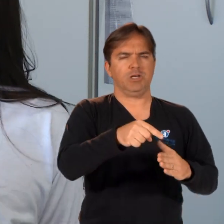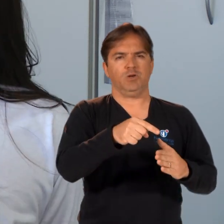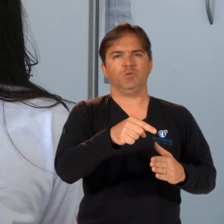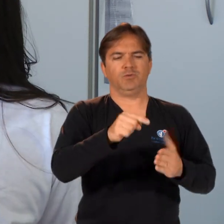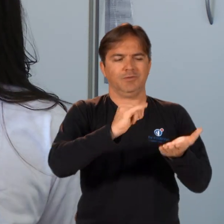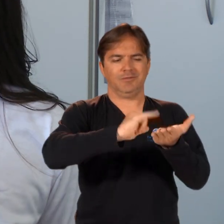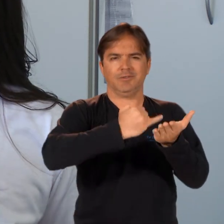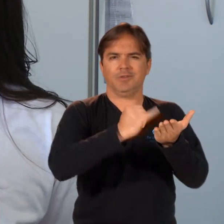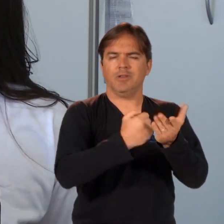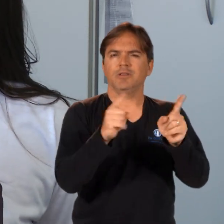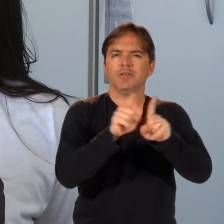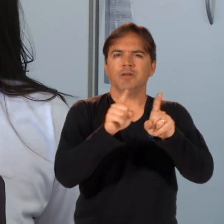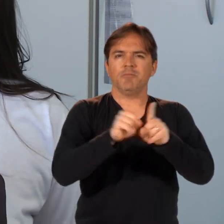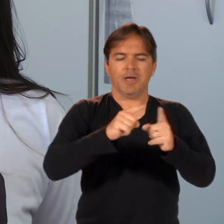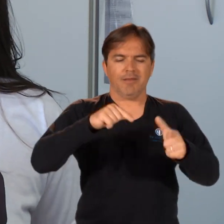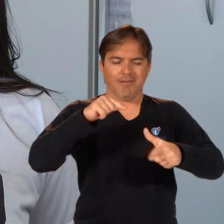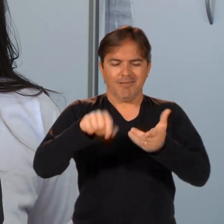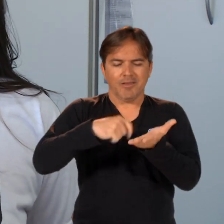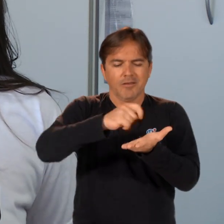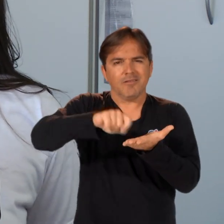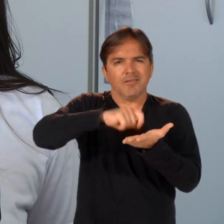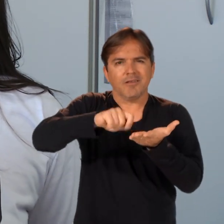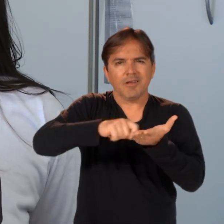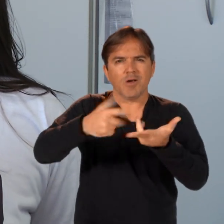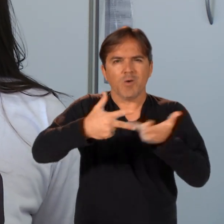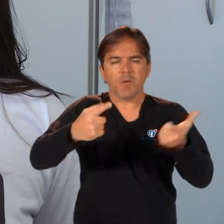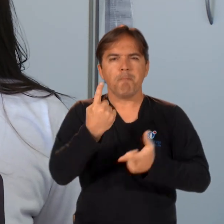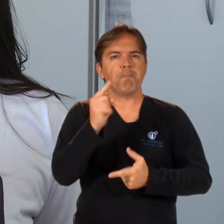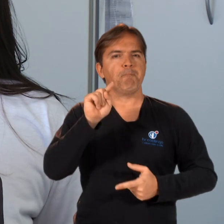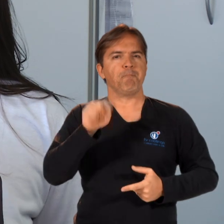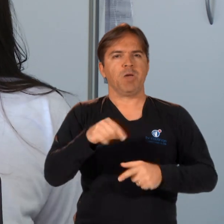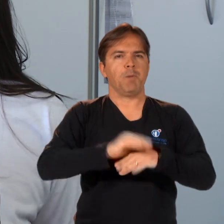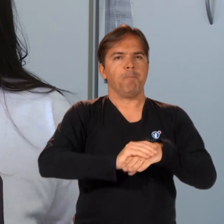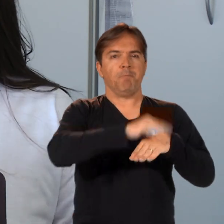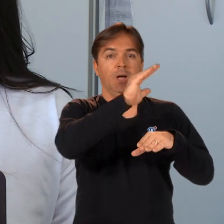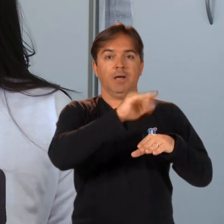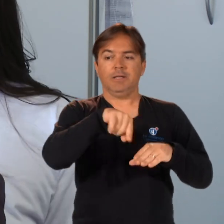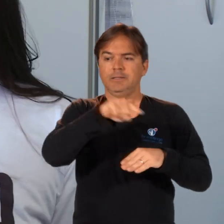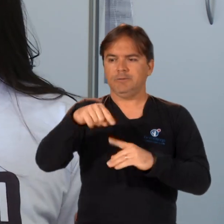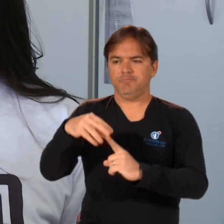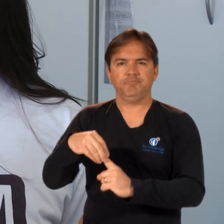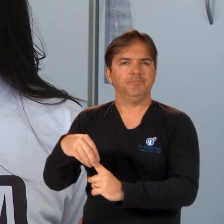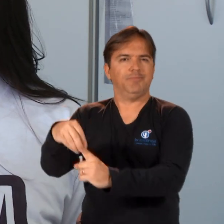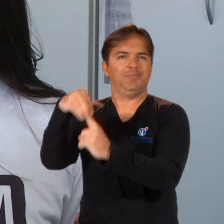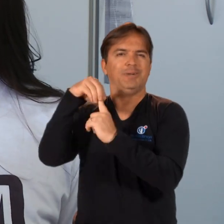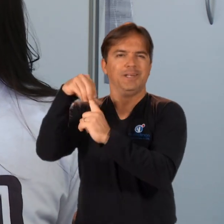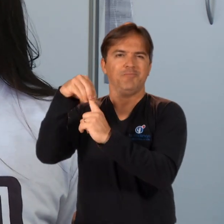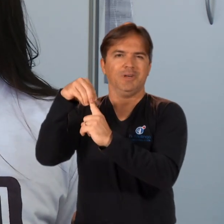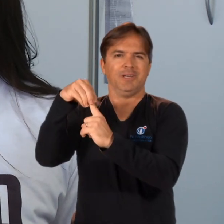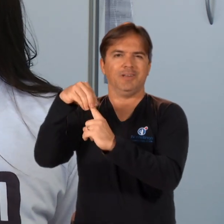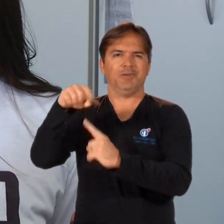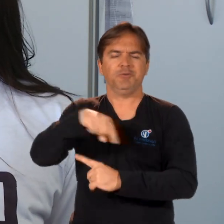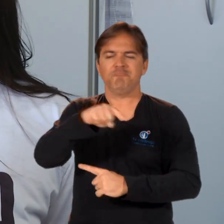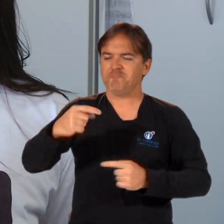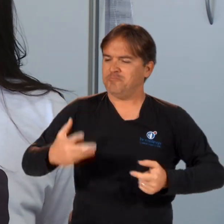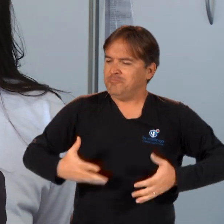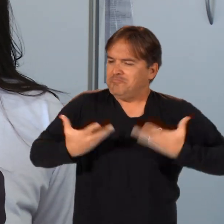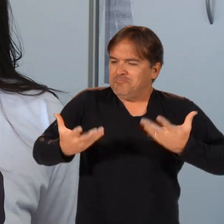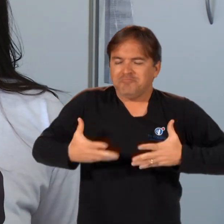de mil trabalhos foram enviados. Então, estar em primeiro lugar nesse trabalho